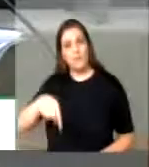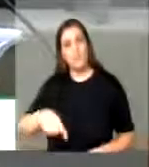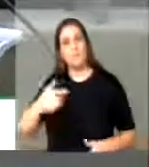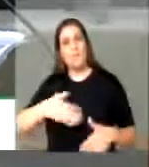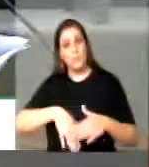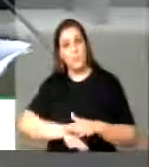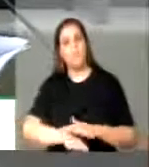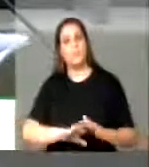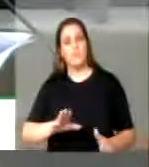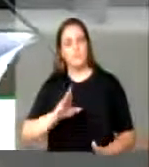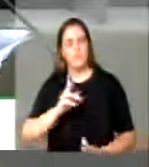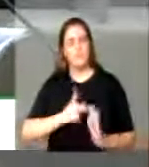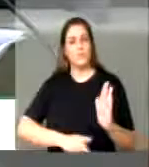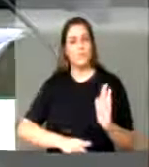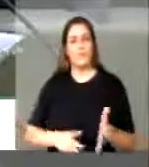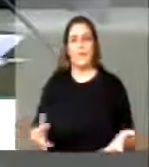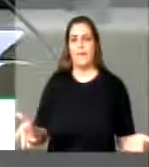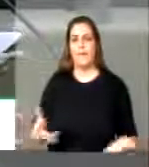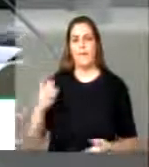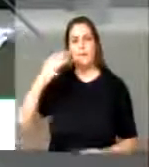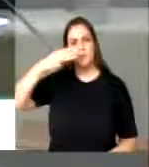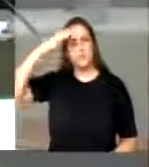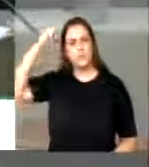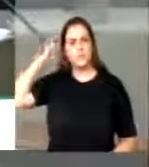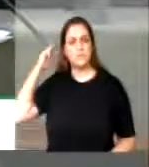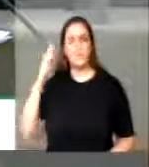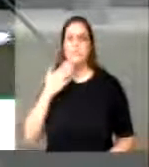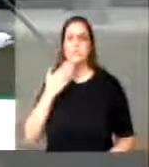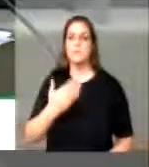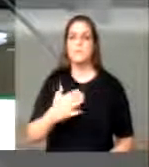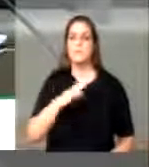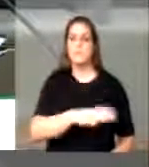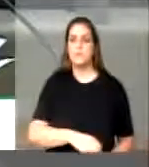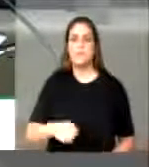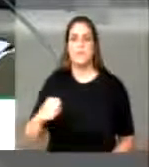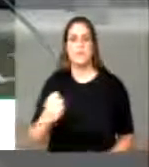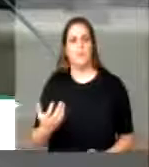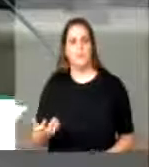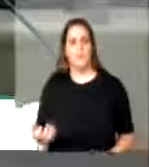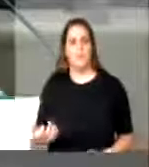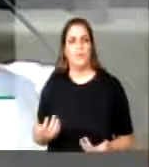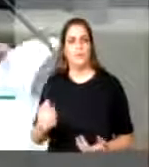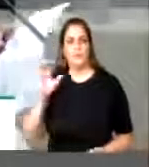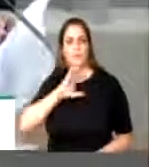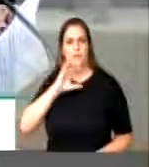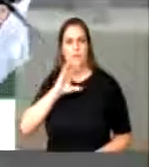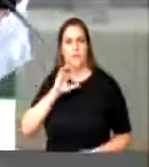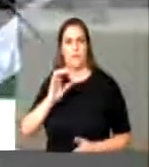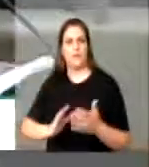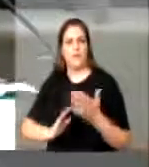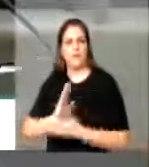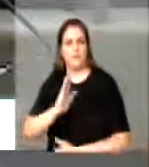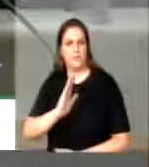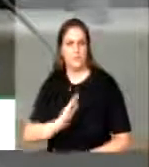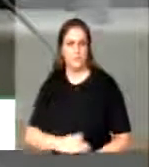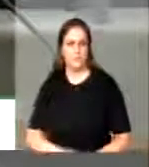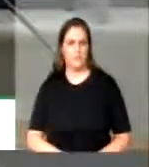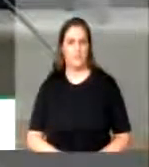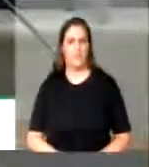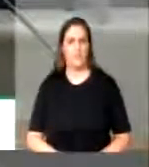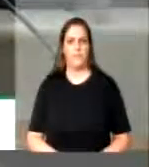Deputados, o governo Temer pediu desarquivamento e pressa para a sua votação.